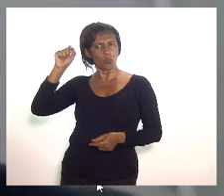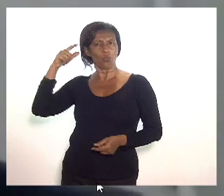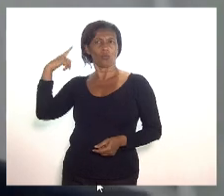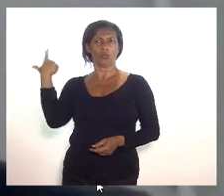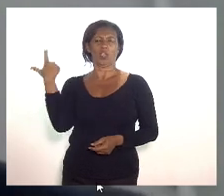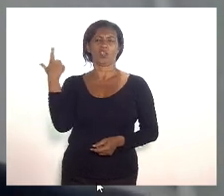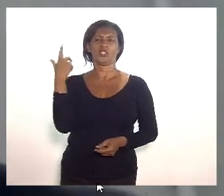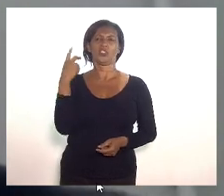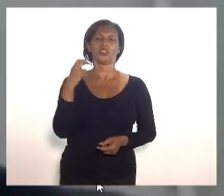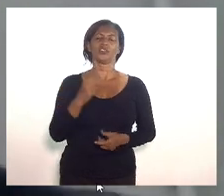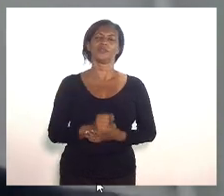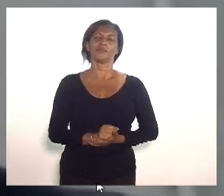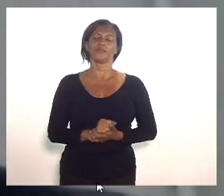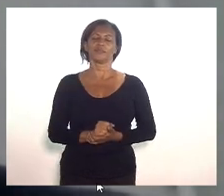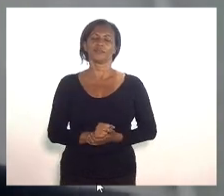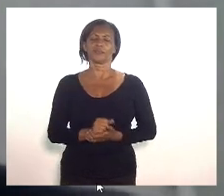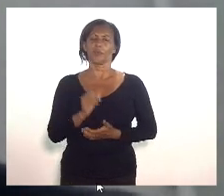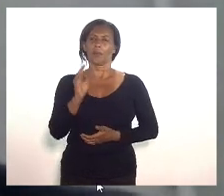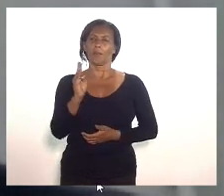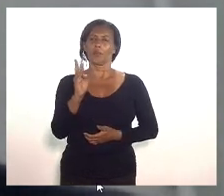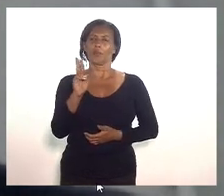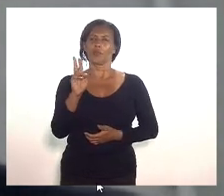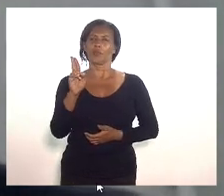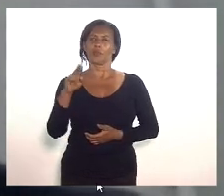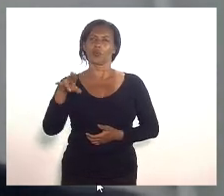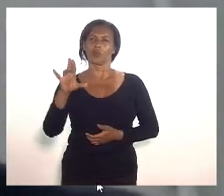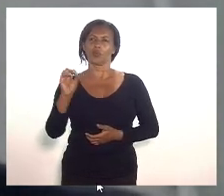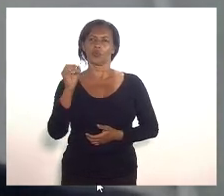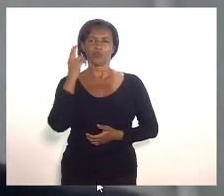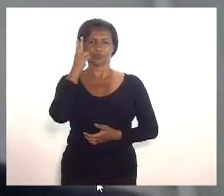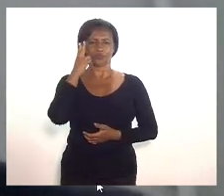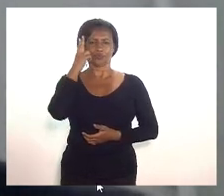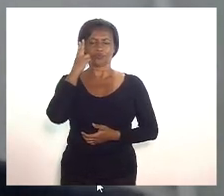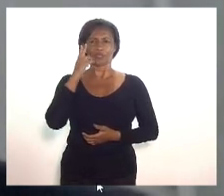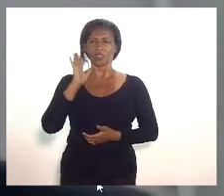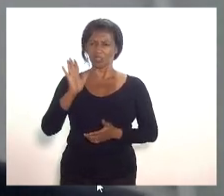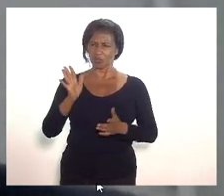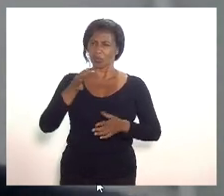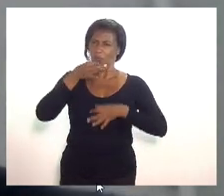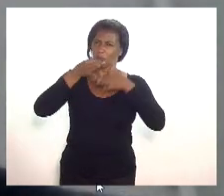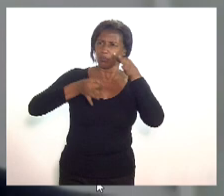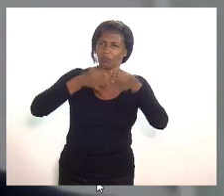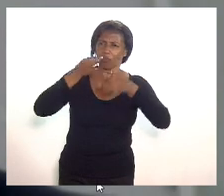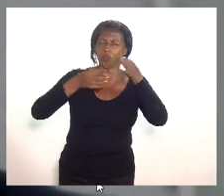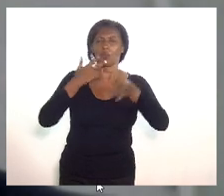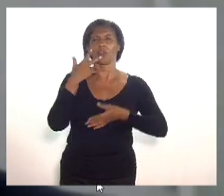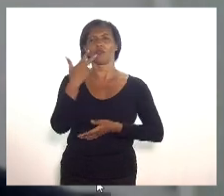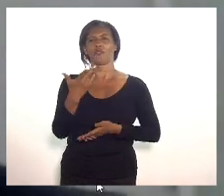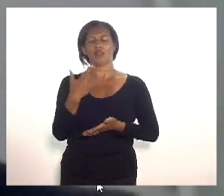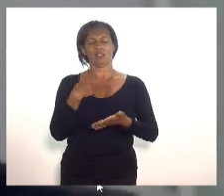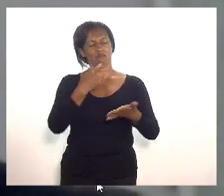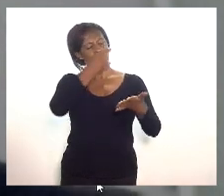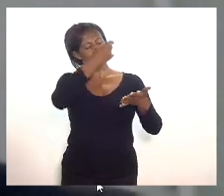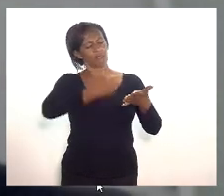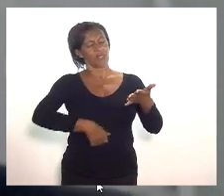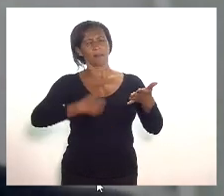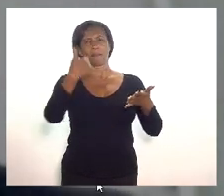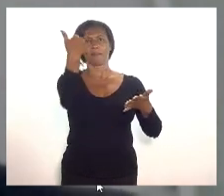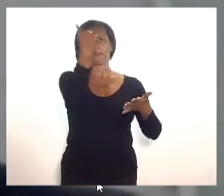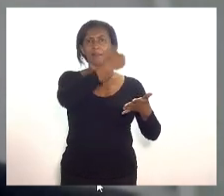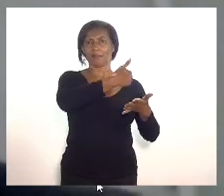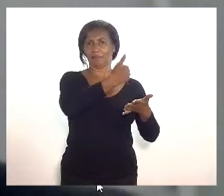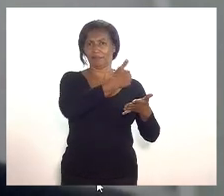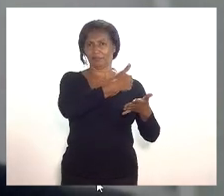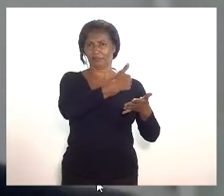-vereador Bruno Lessa e eu gostaria de registrar um pouco do que eu falei nesse artigo primeiramente